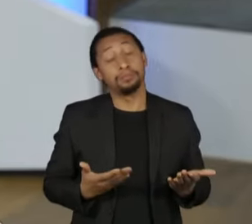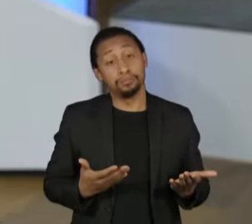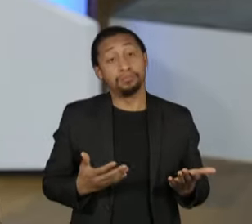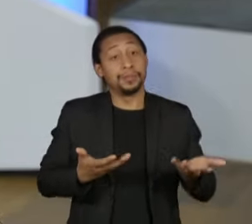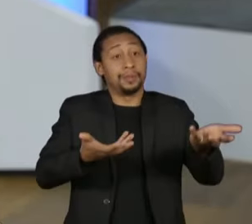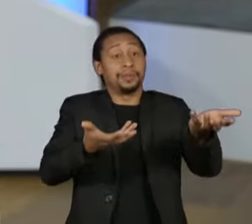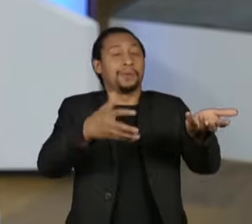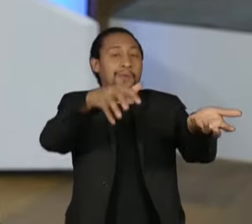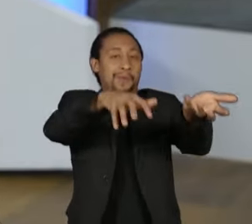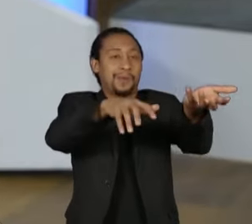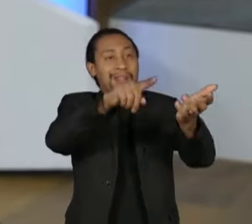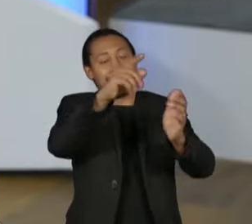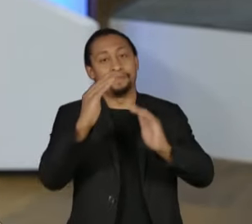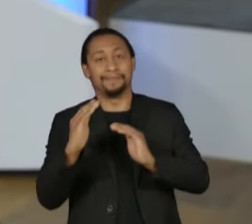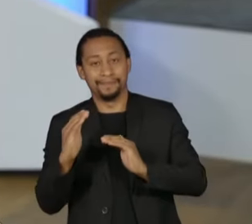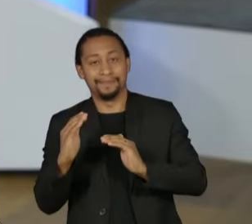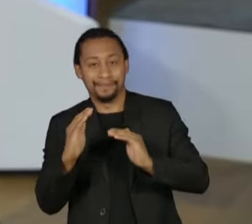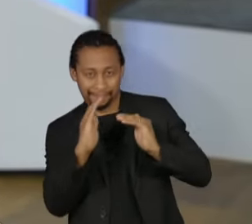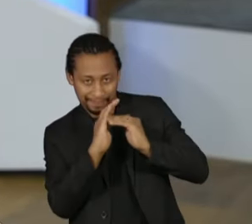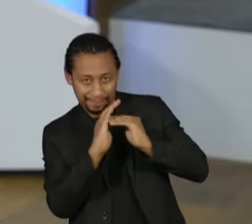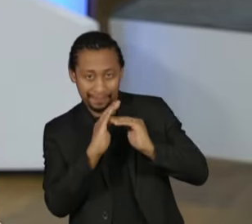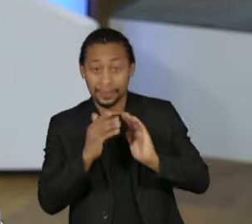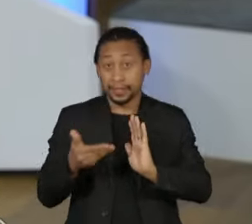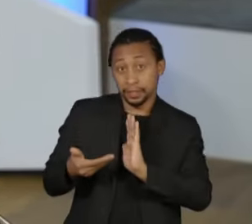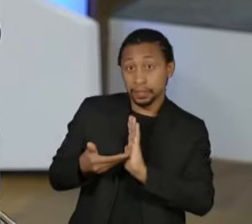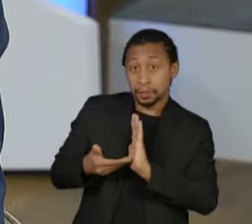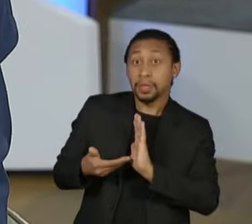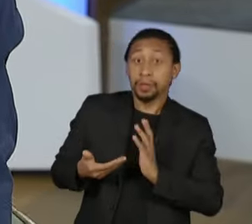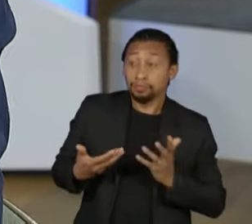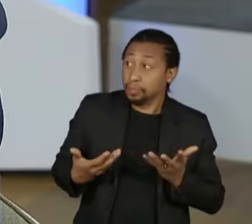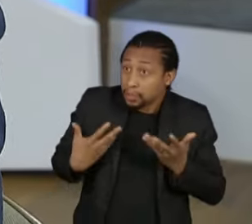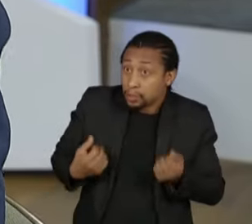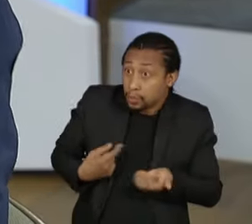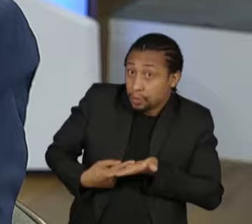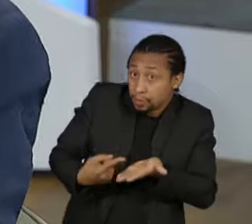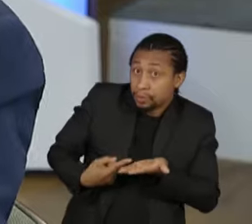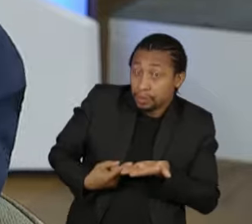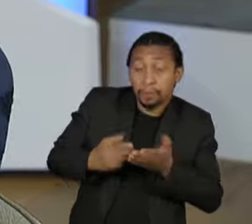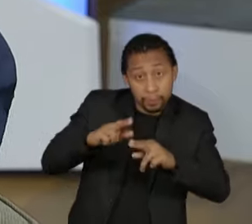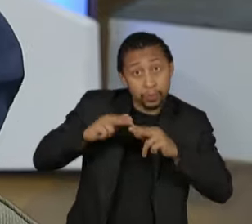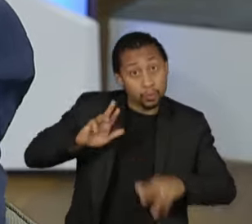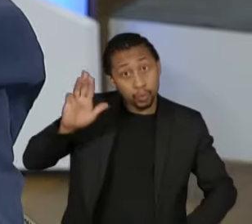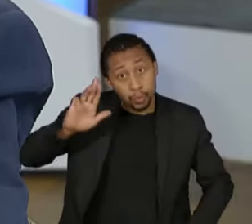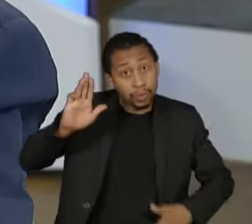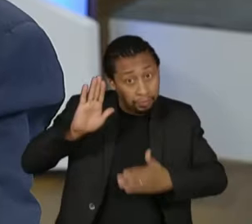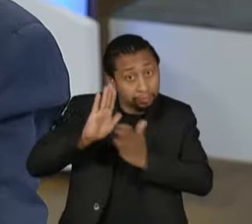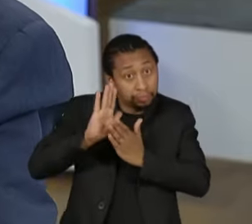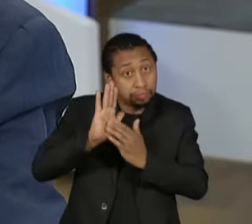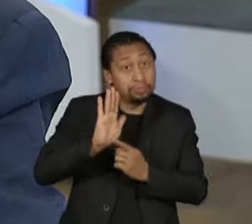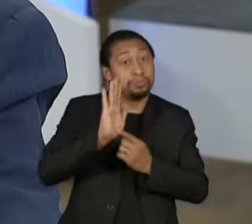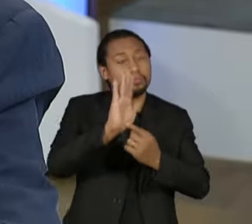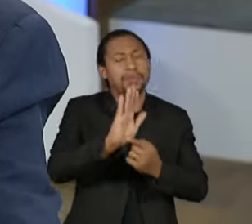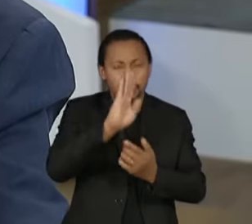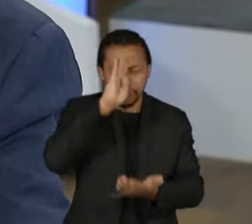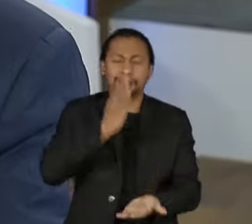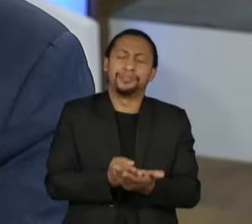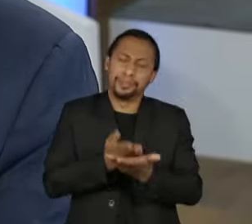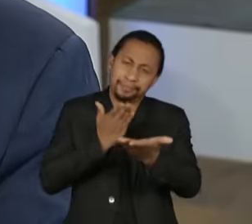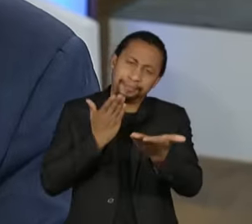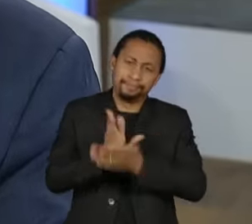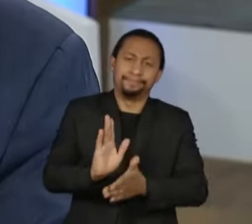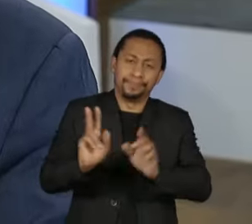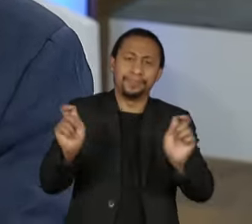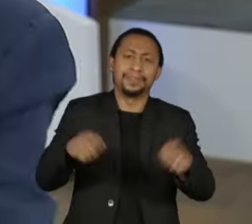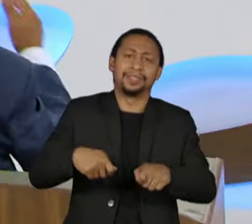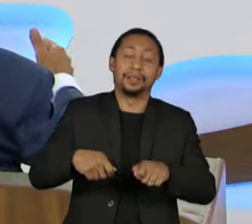casas, essa foi a opção do presidente. Está certo? Essa foi a opção do presidente. E eu acho que temos condições de aprovar. Por isso que é